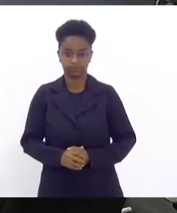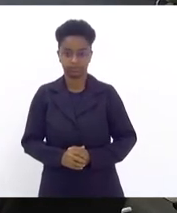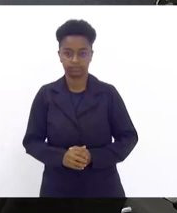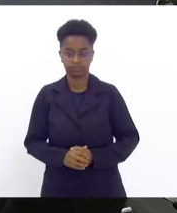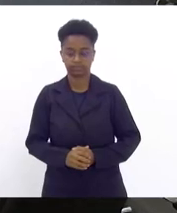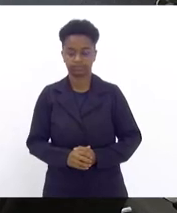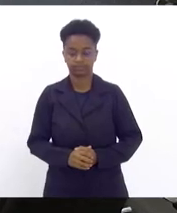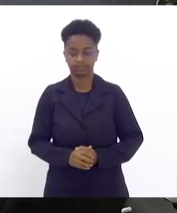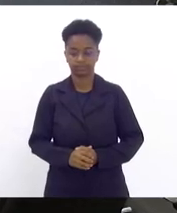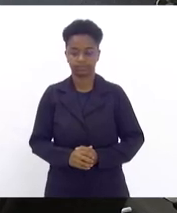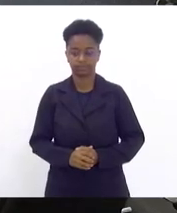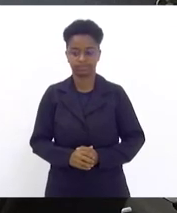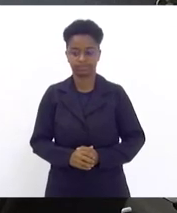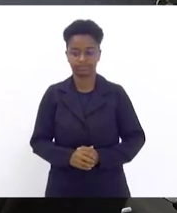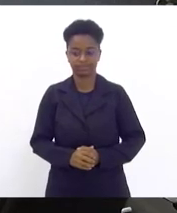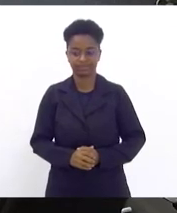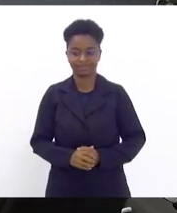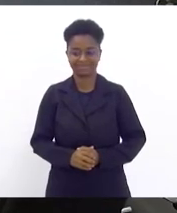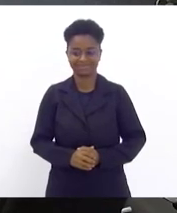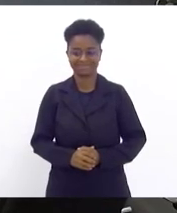ou que é